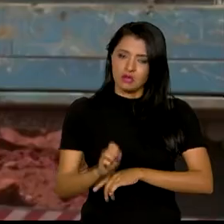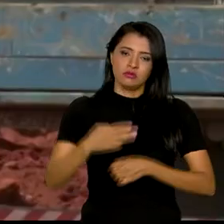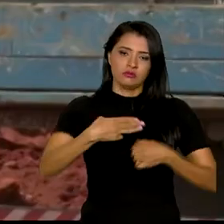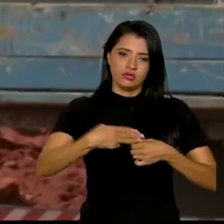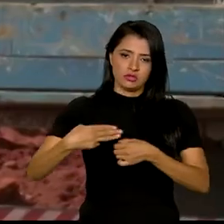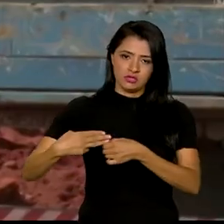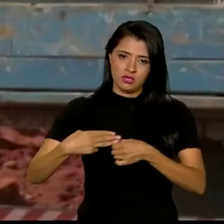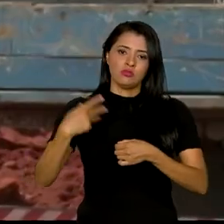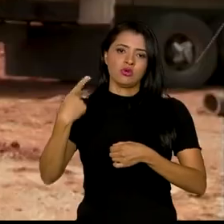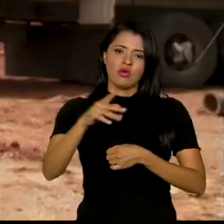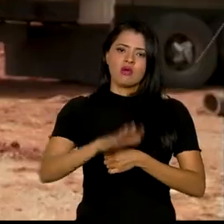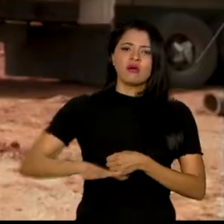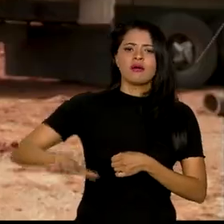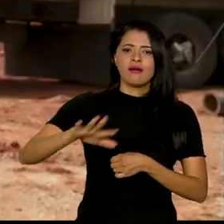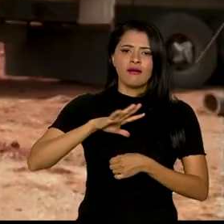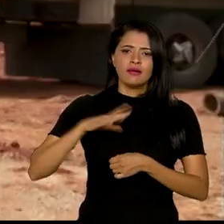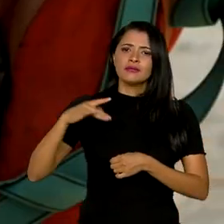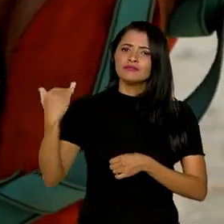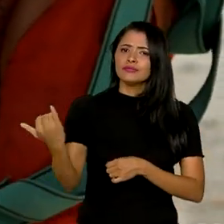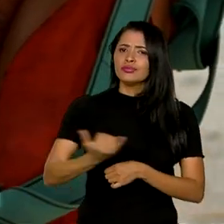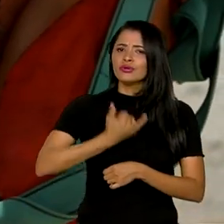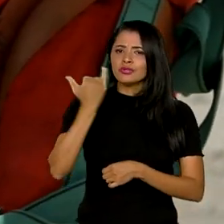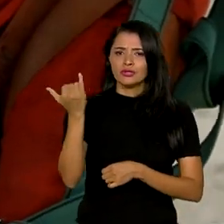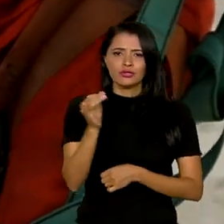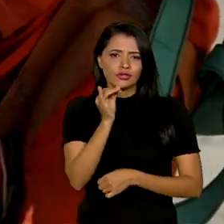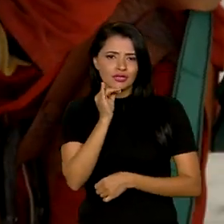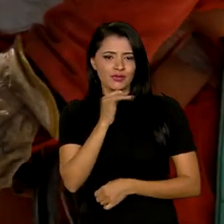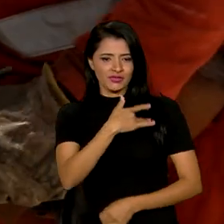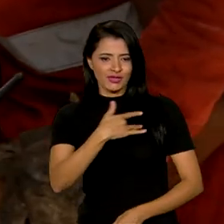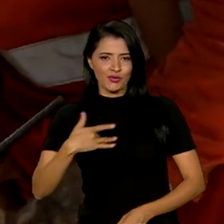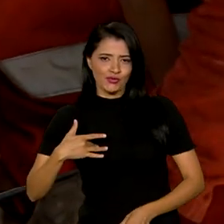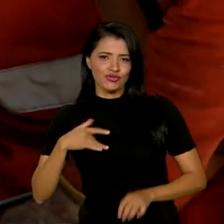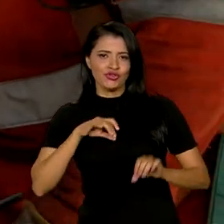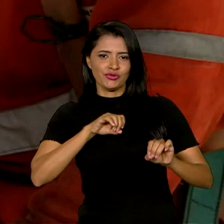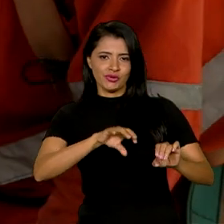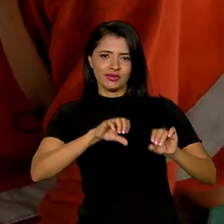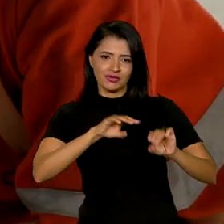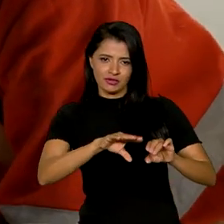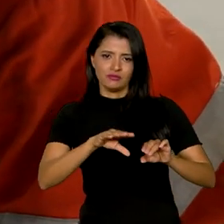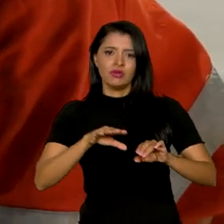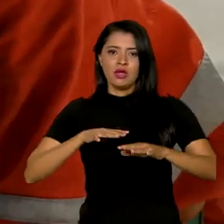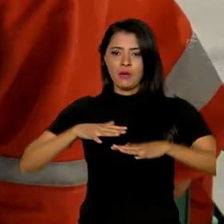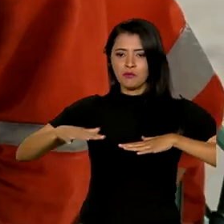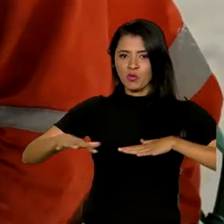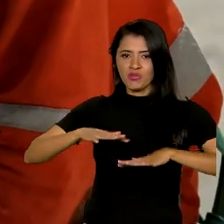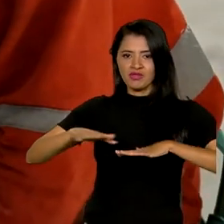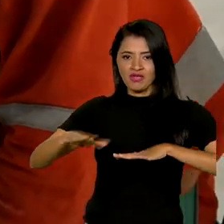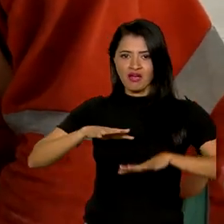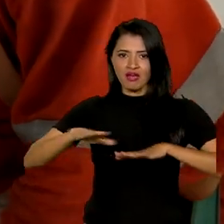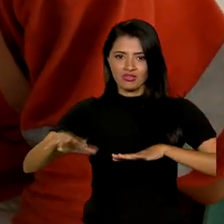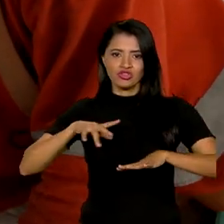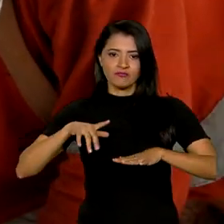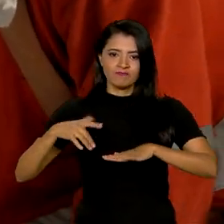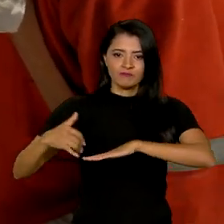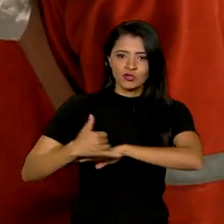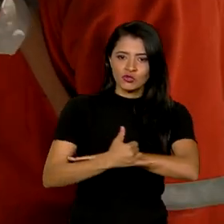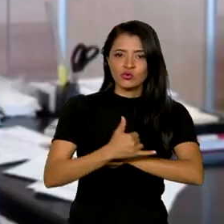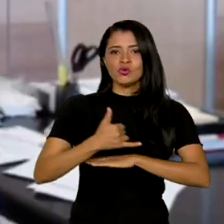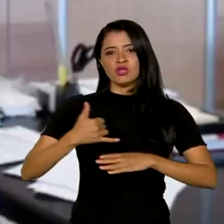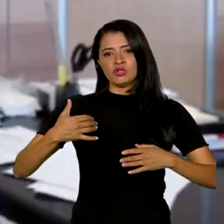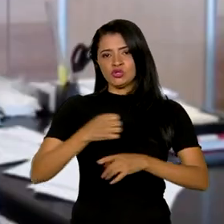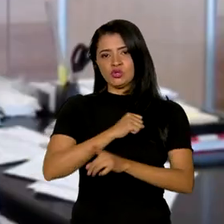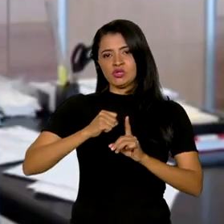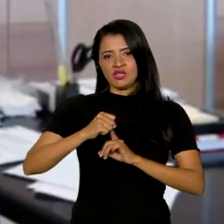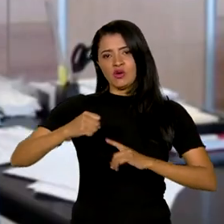municípios em áreas essenciais, como saúde, educação, mobilidade e infraestrutura social e urbana.